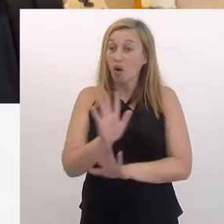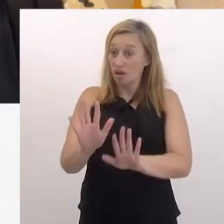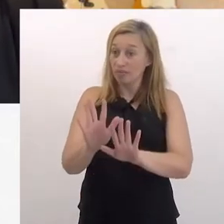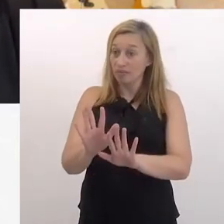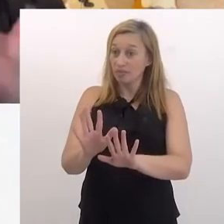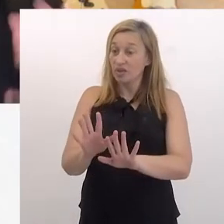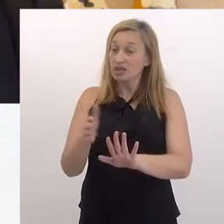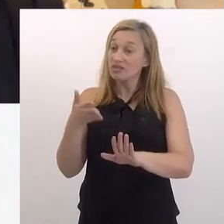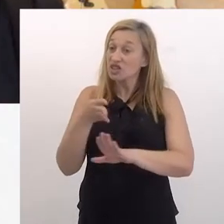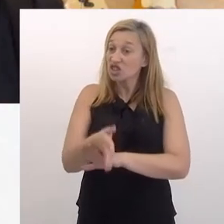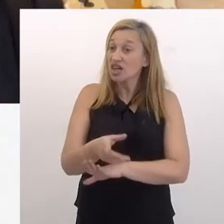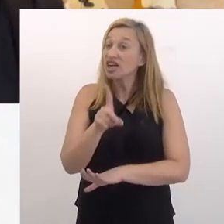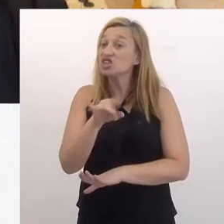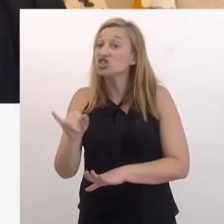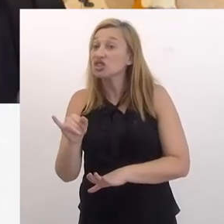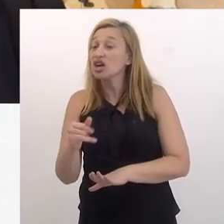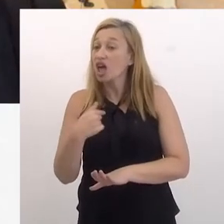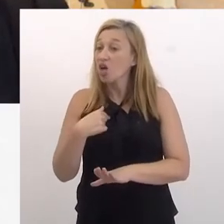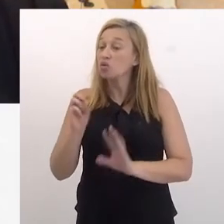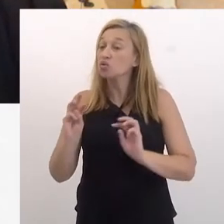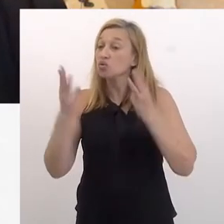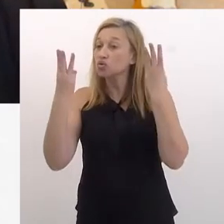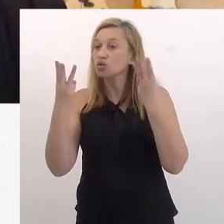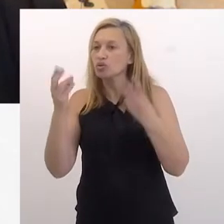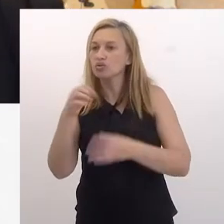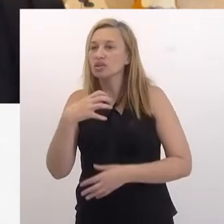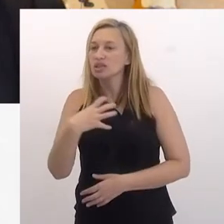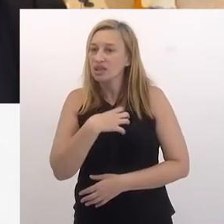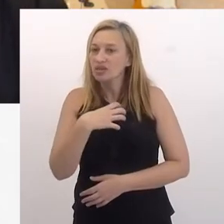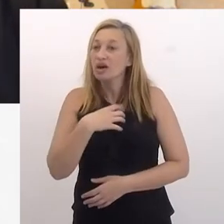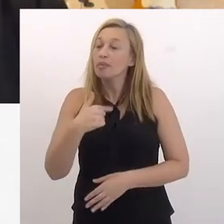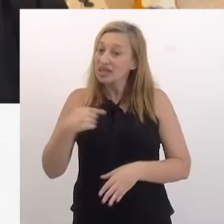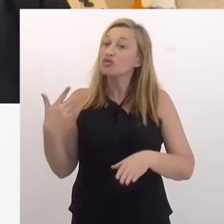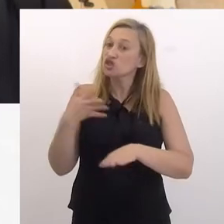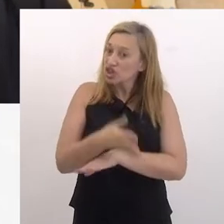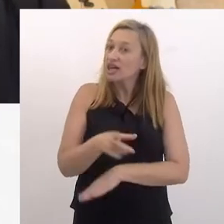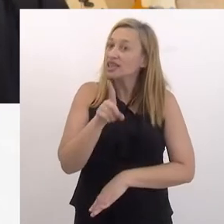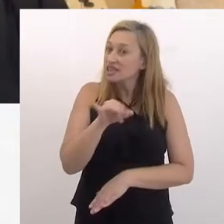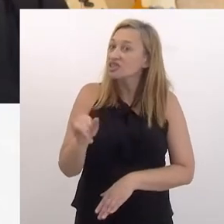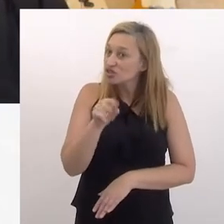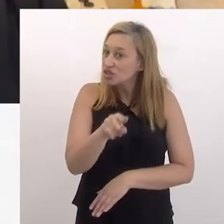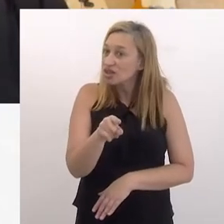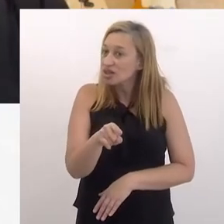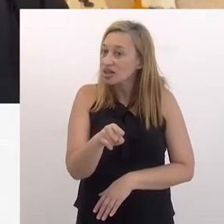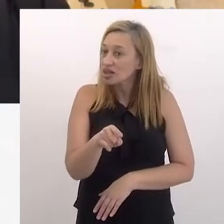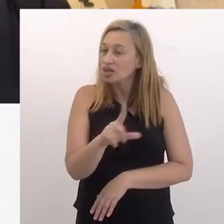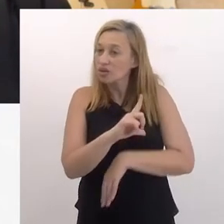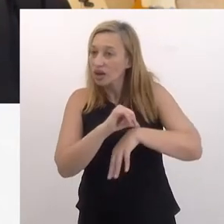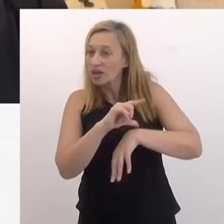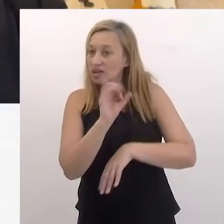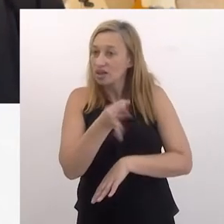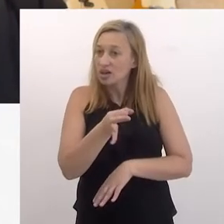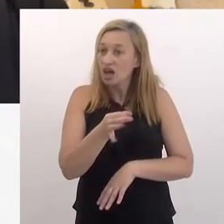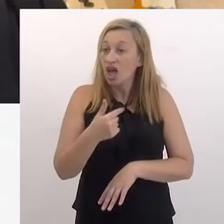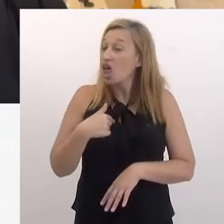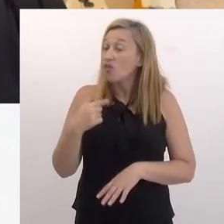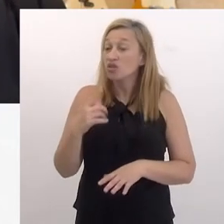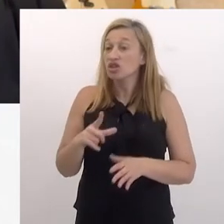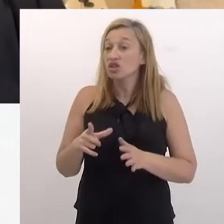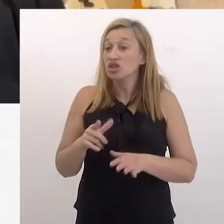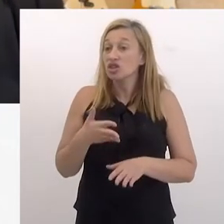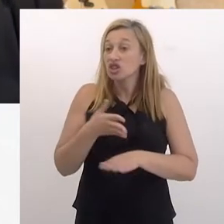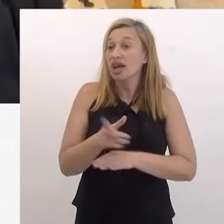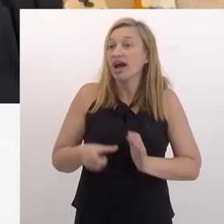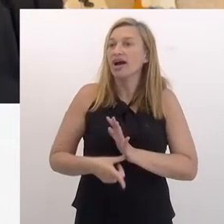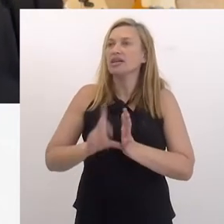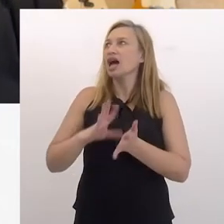Eu falei, que bom, mas olha, você vai chegar no dia tal, eu ainda estou fazendo um show em Salvador, mas vou chegar nesse dia, tal hora. Ele falou, mas eu